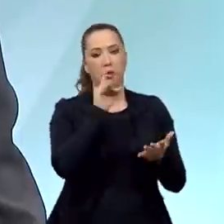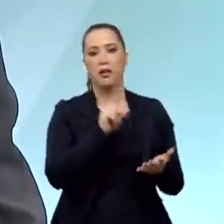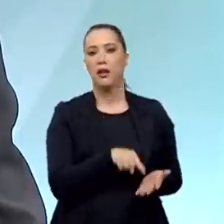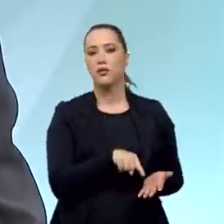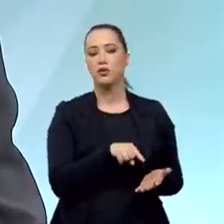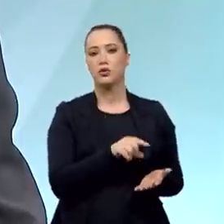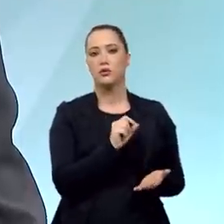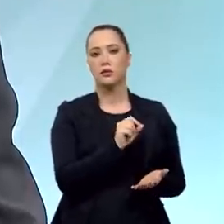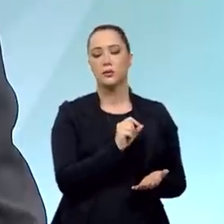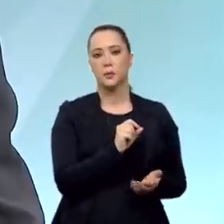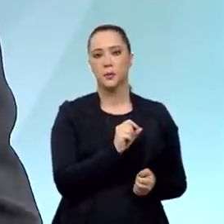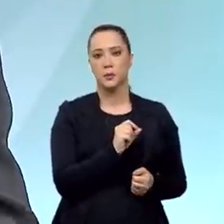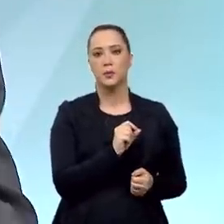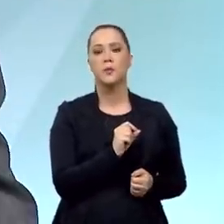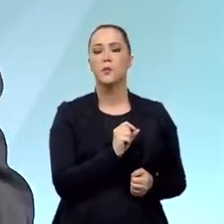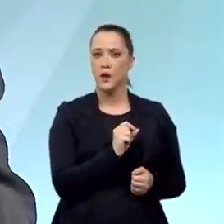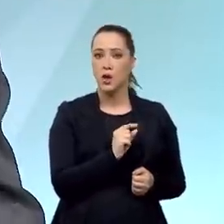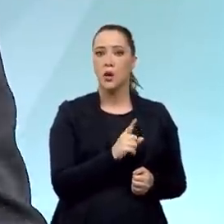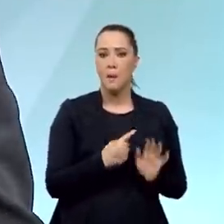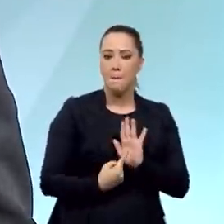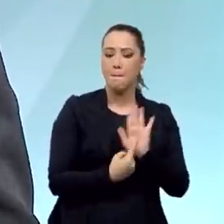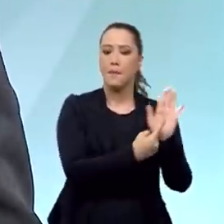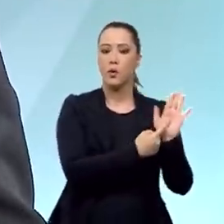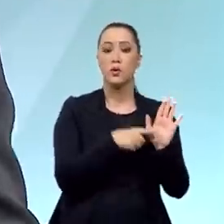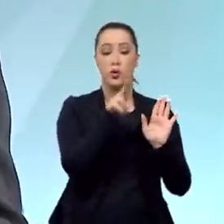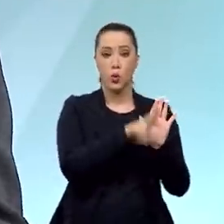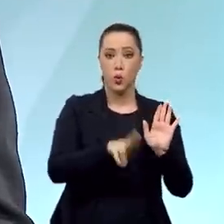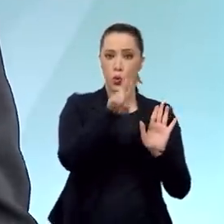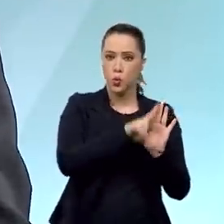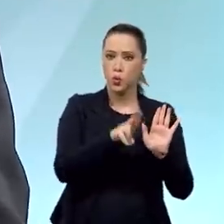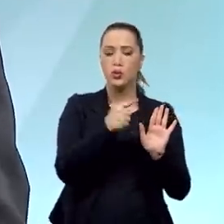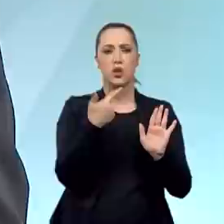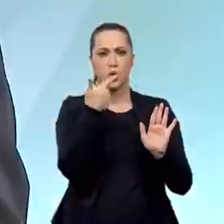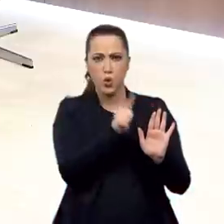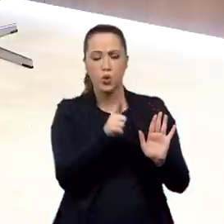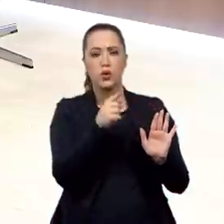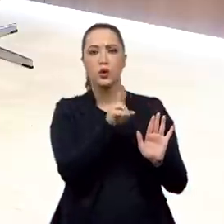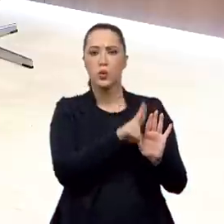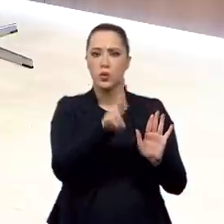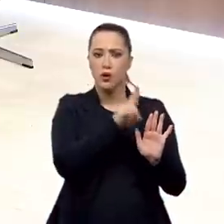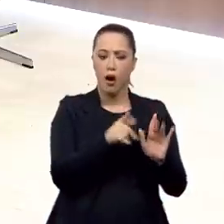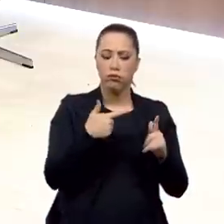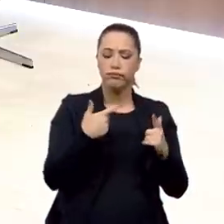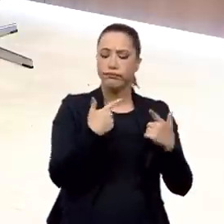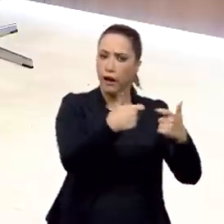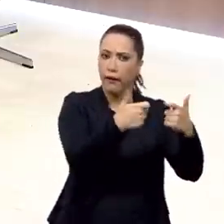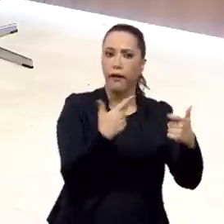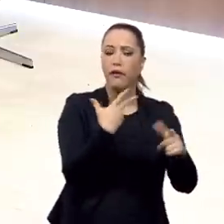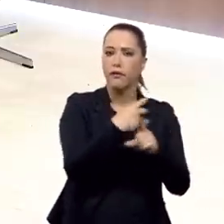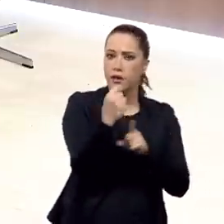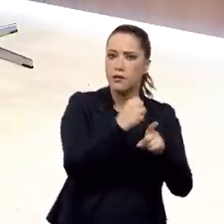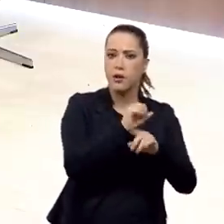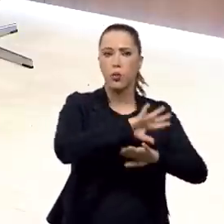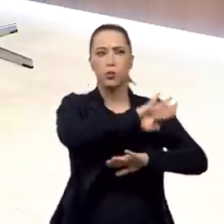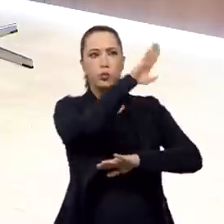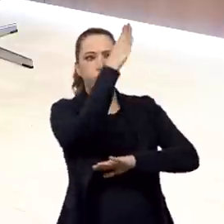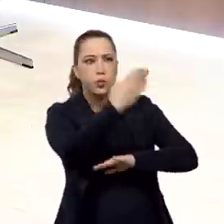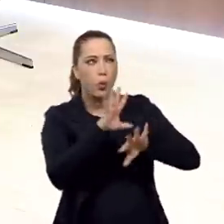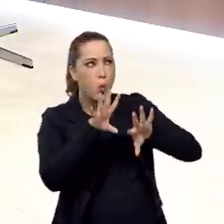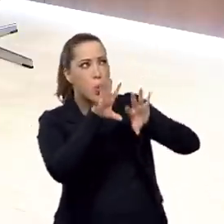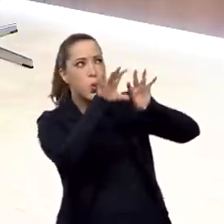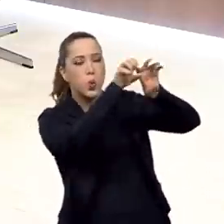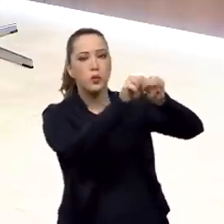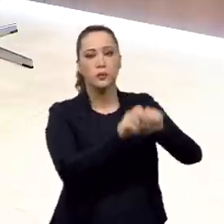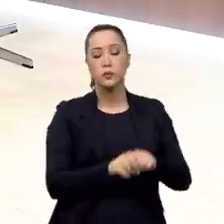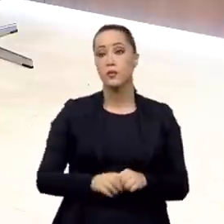da força das armas, da superação. Em poucas palavras, o que representa para o senhor,